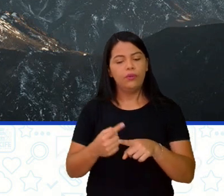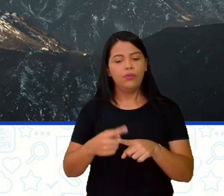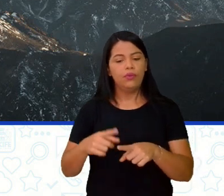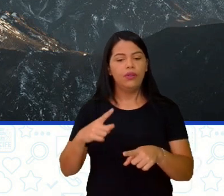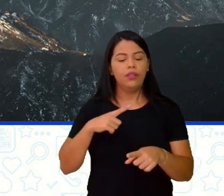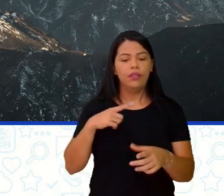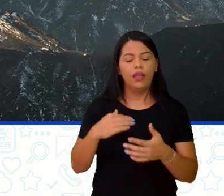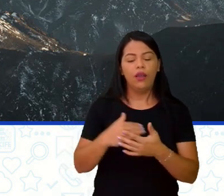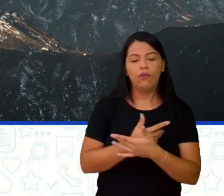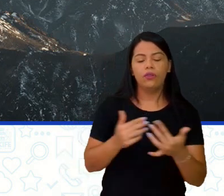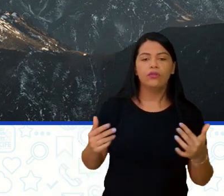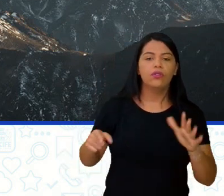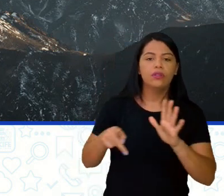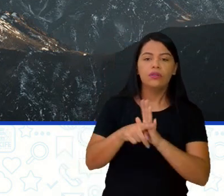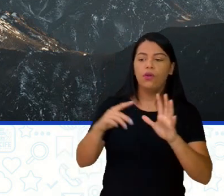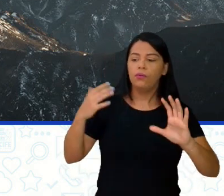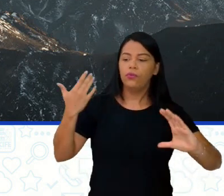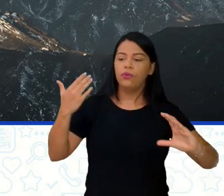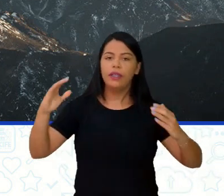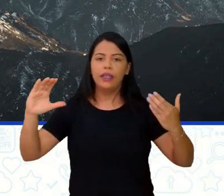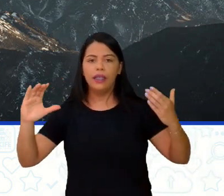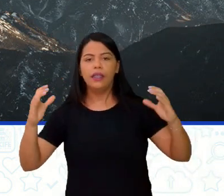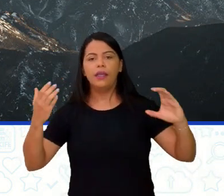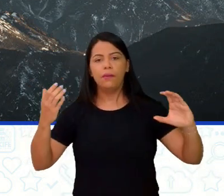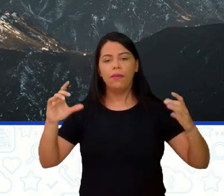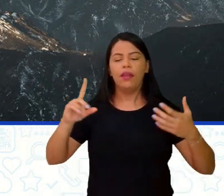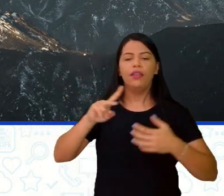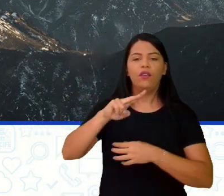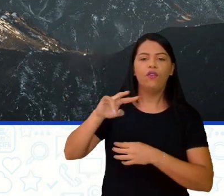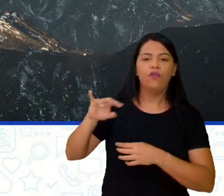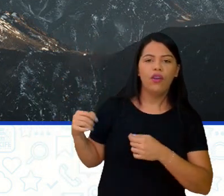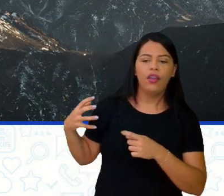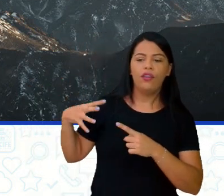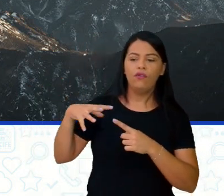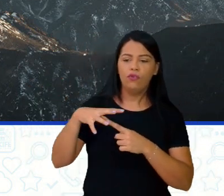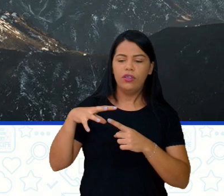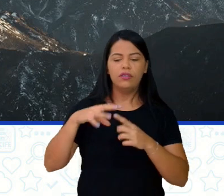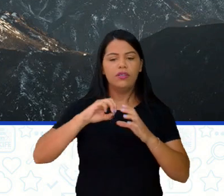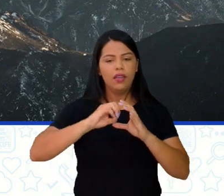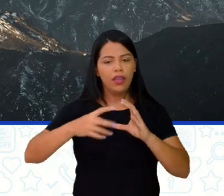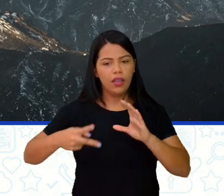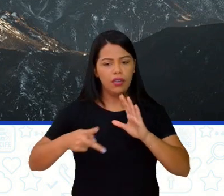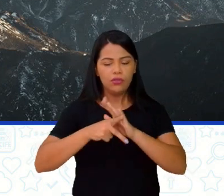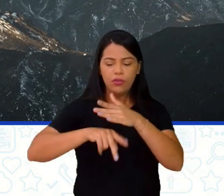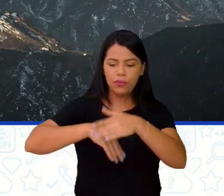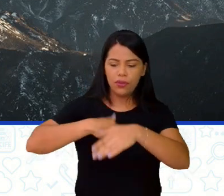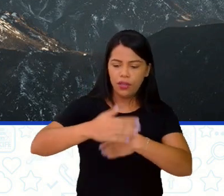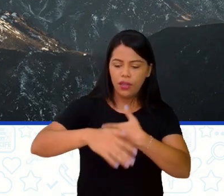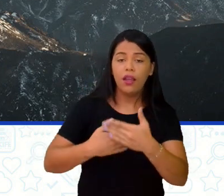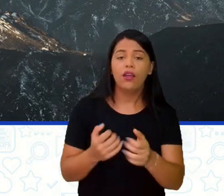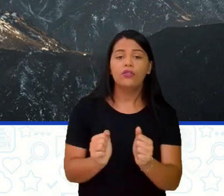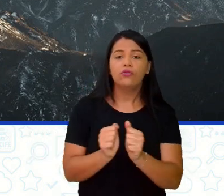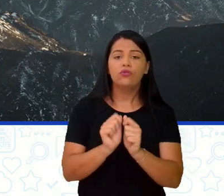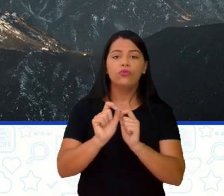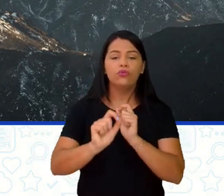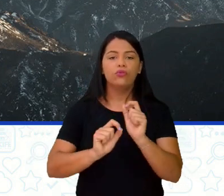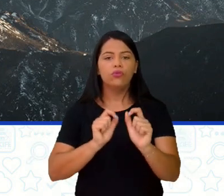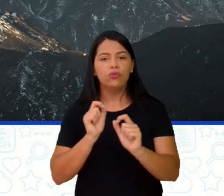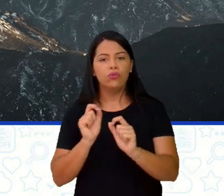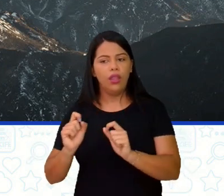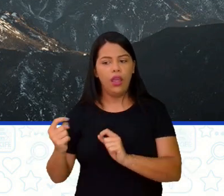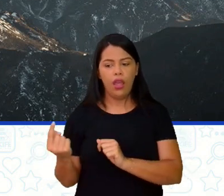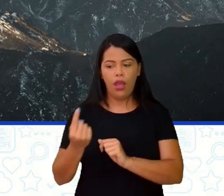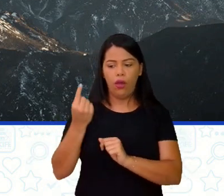climáticos que vão estar condicionando essas características, junto com o quê? A altitude